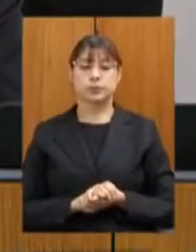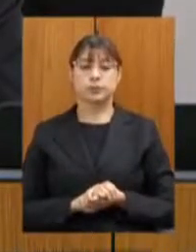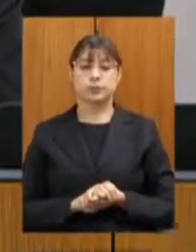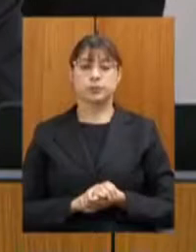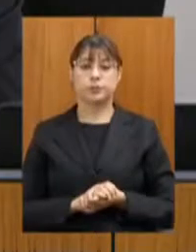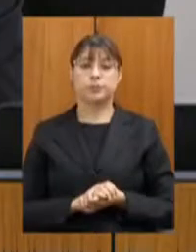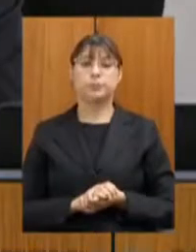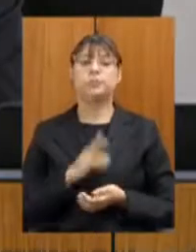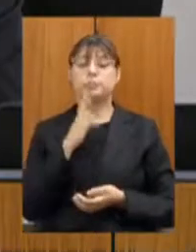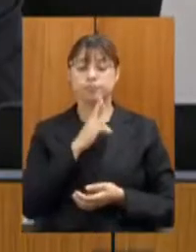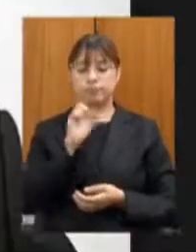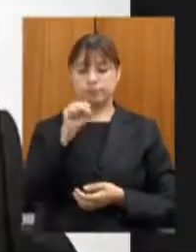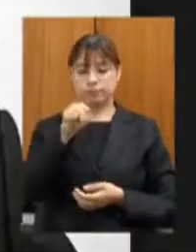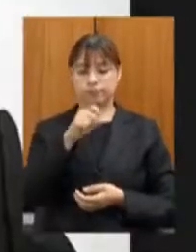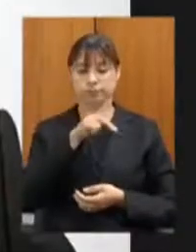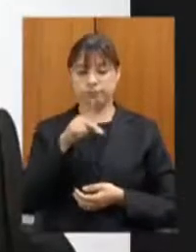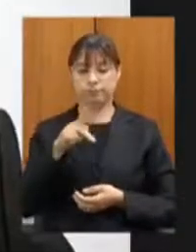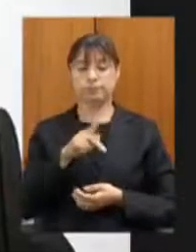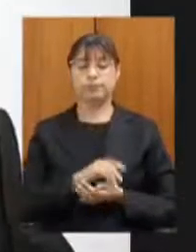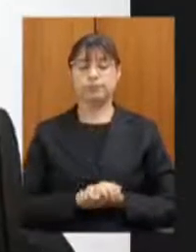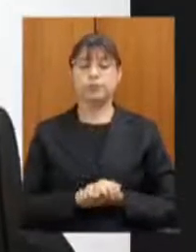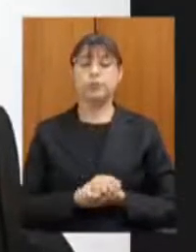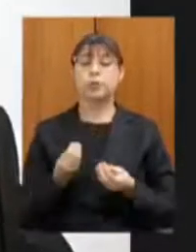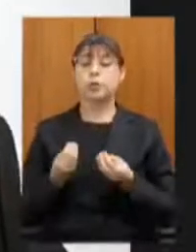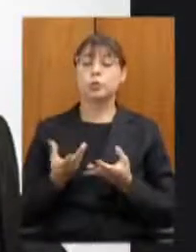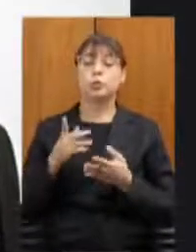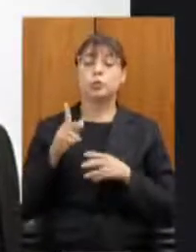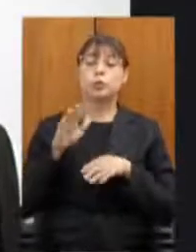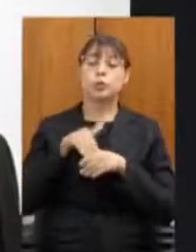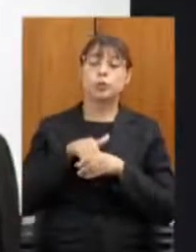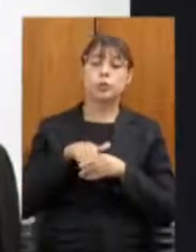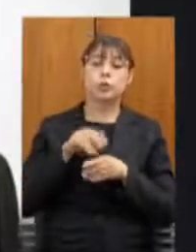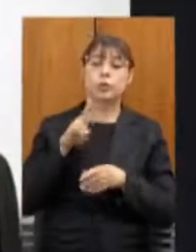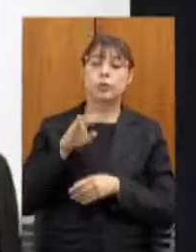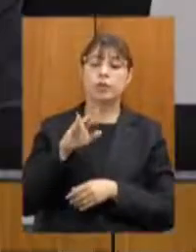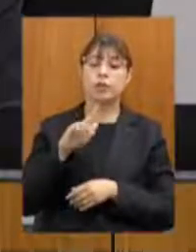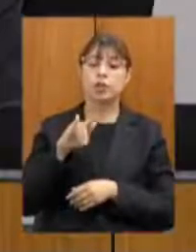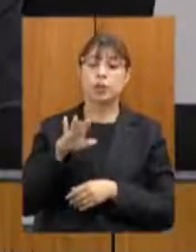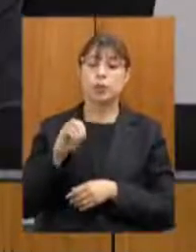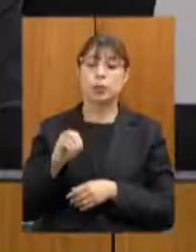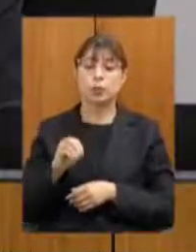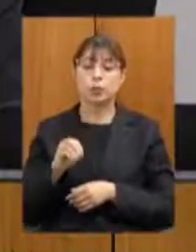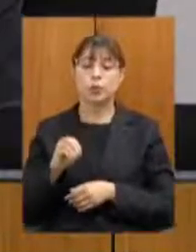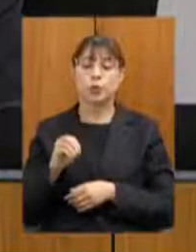deputado Zé Reis vota sim senhor presidente como voto deputado virgílio guimarães